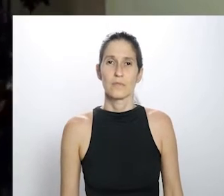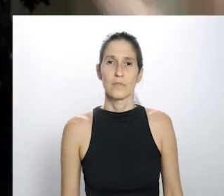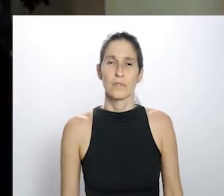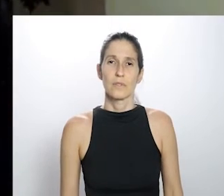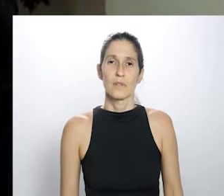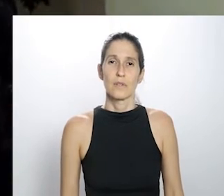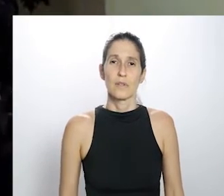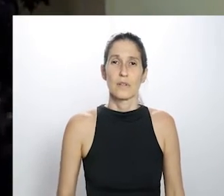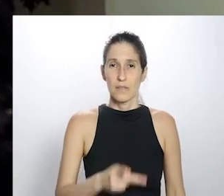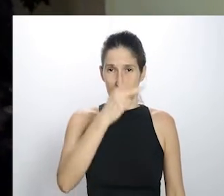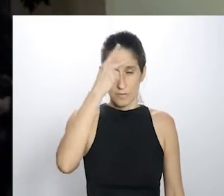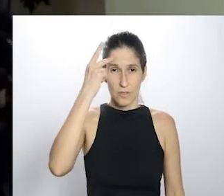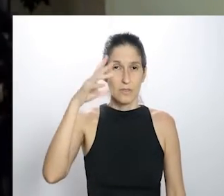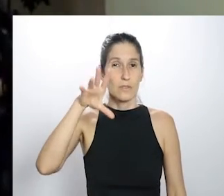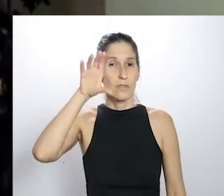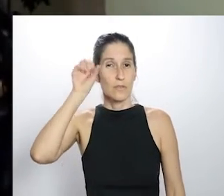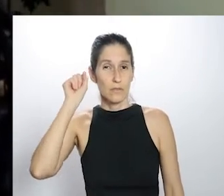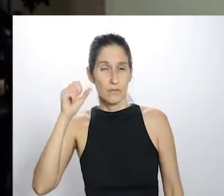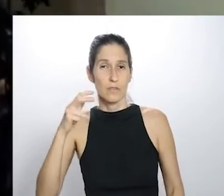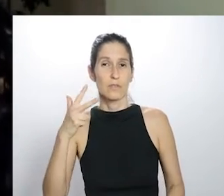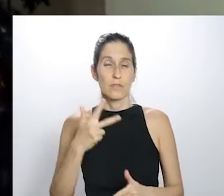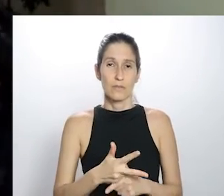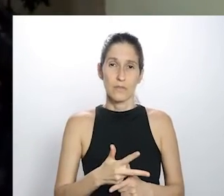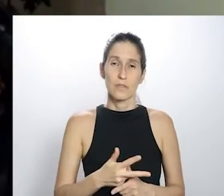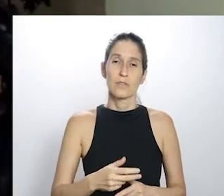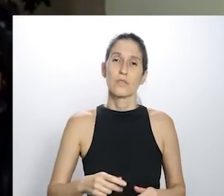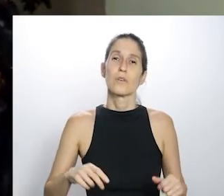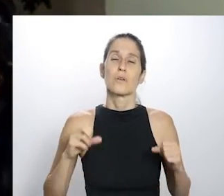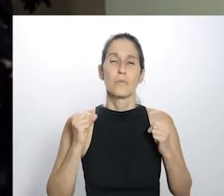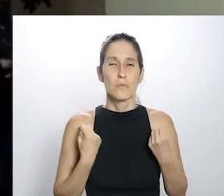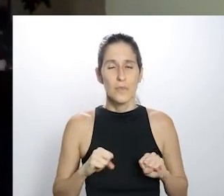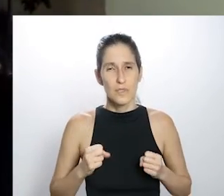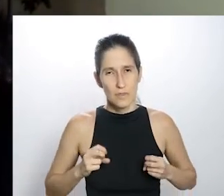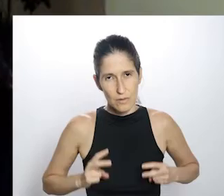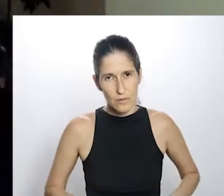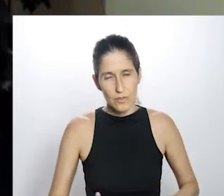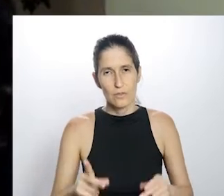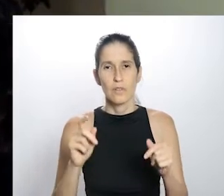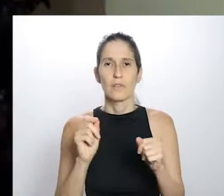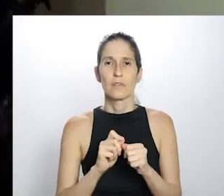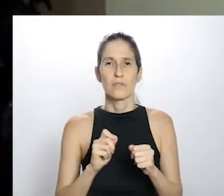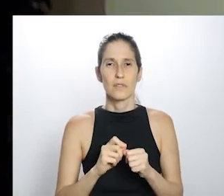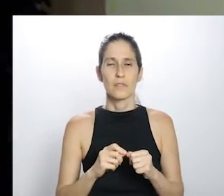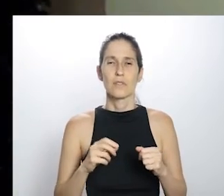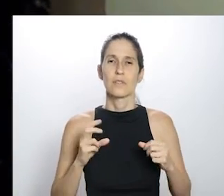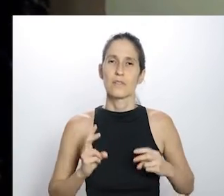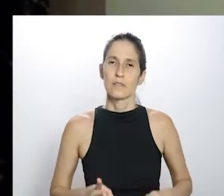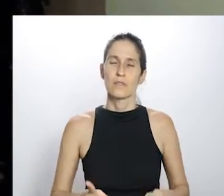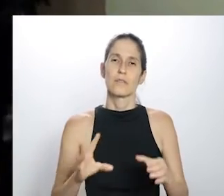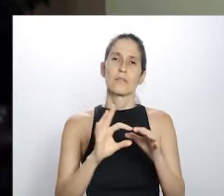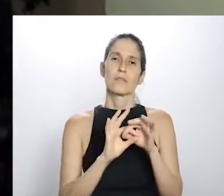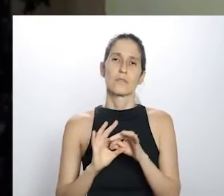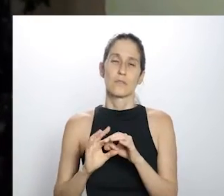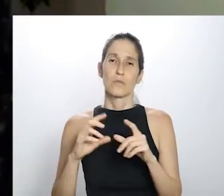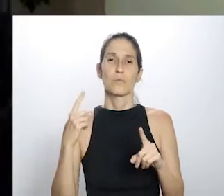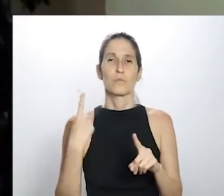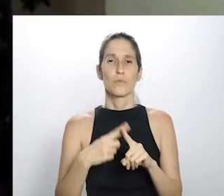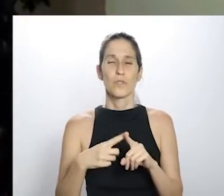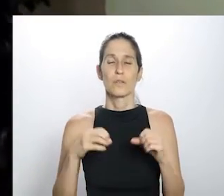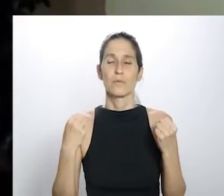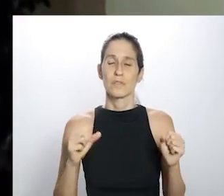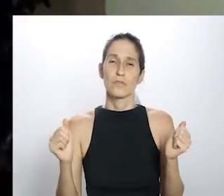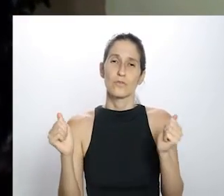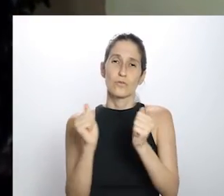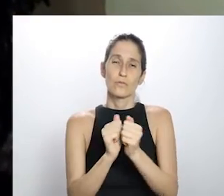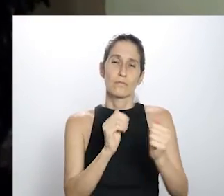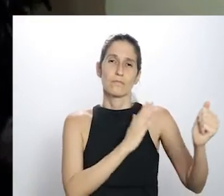deixar para quem está nos ouvindo também essa dica, de a gente seguir se conectando, que só assim a